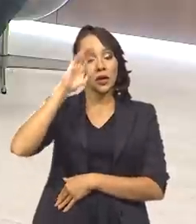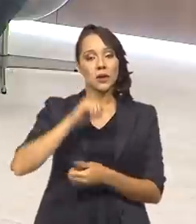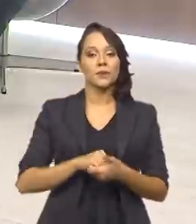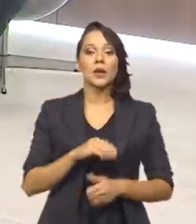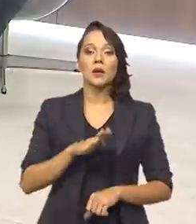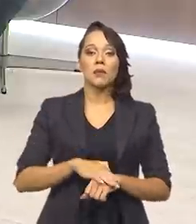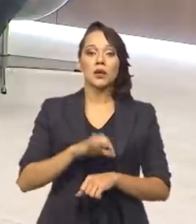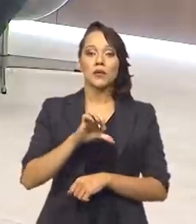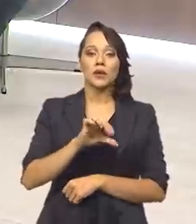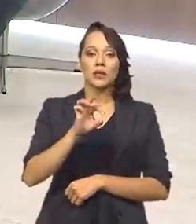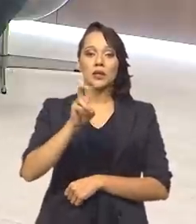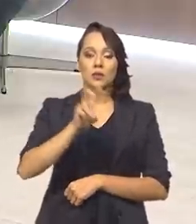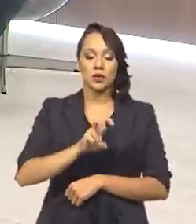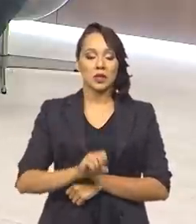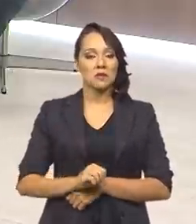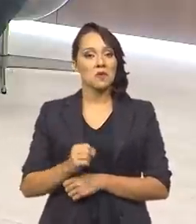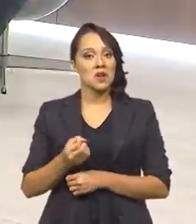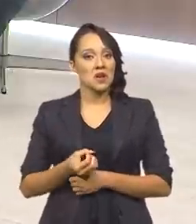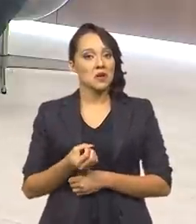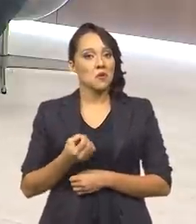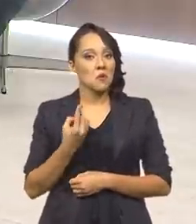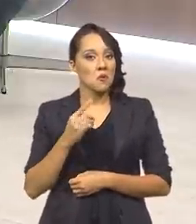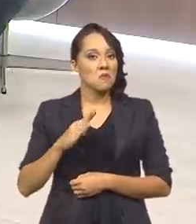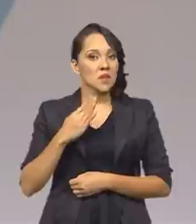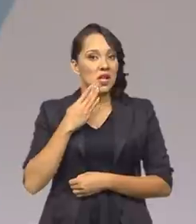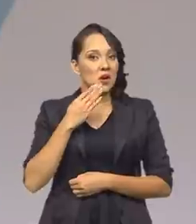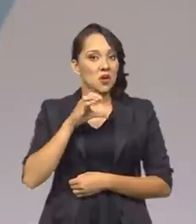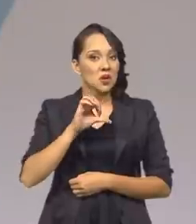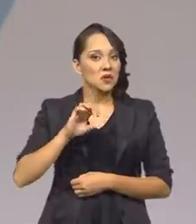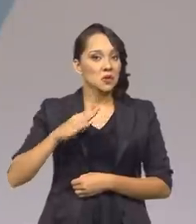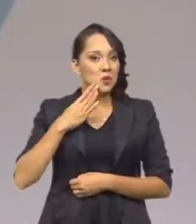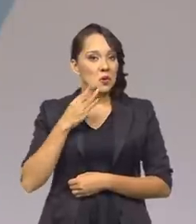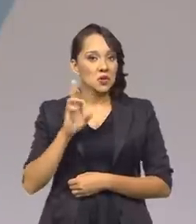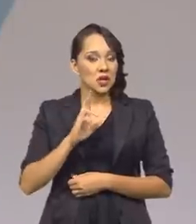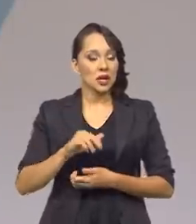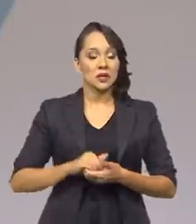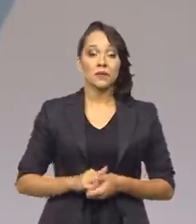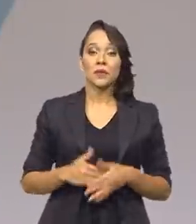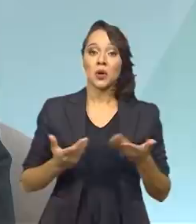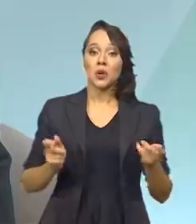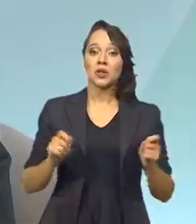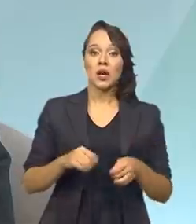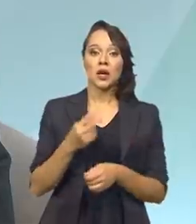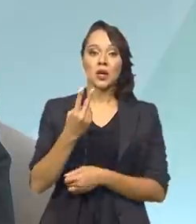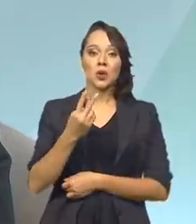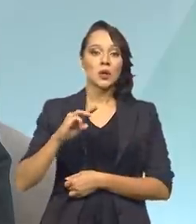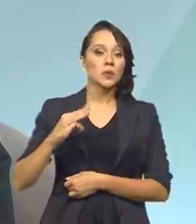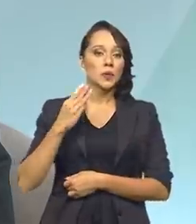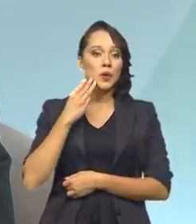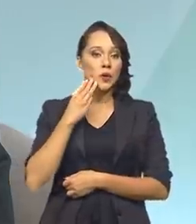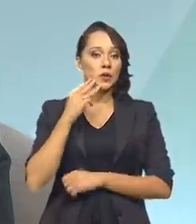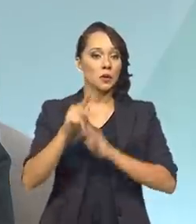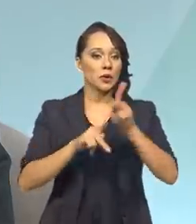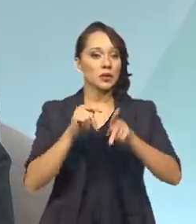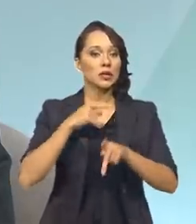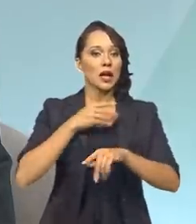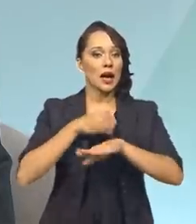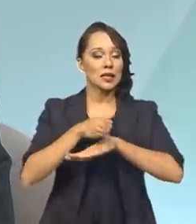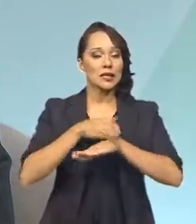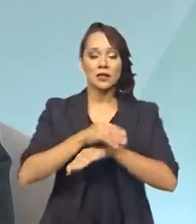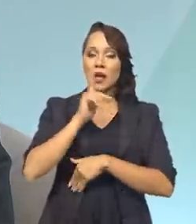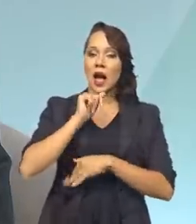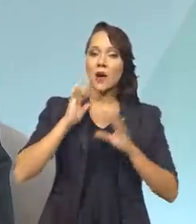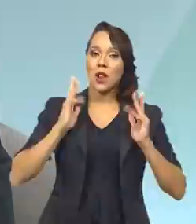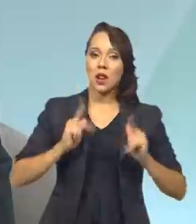95%, obra de 1 bilhão e 700 milhões de reais, que permite hoje que 2 milhões de pernambucanos tenham acesso à água tratada